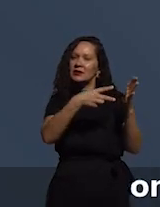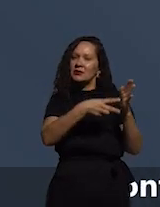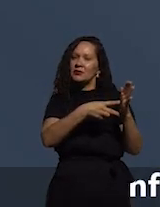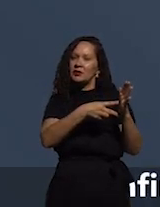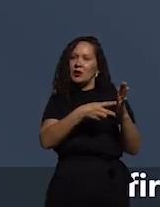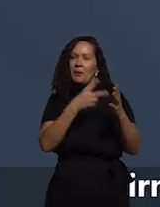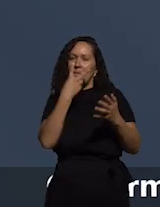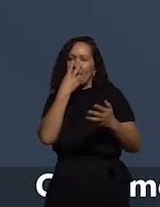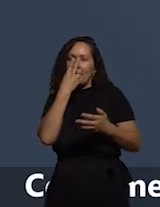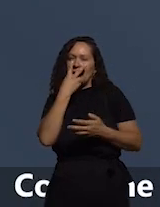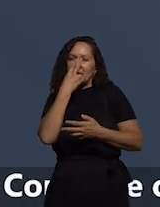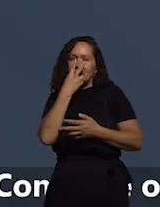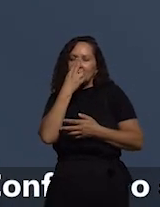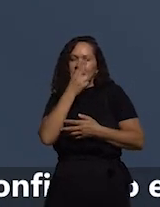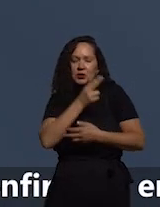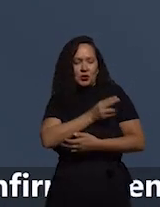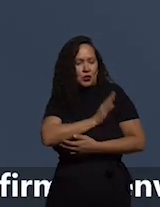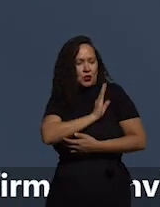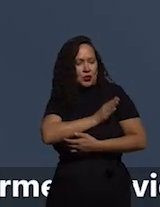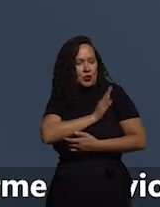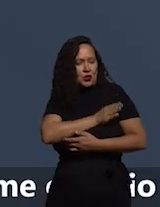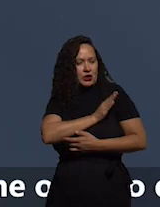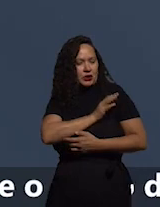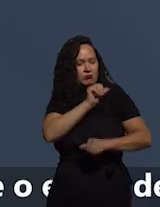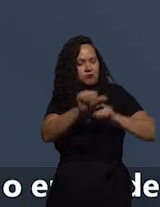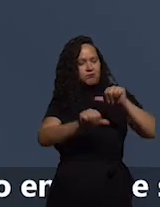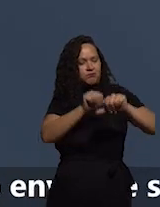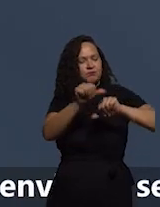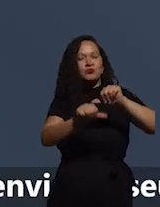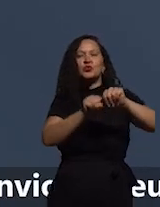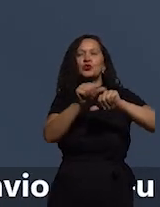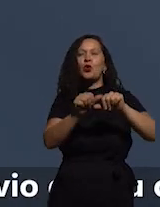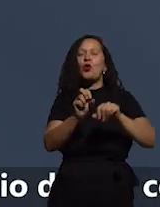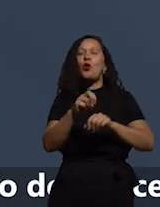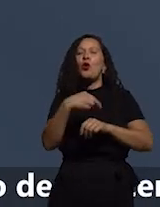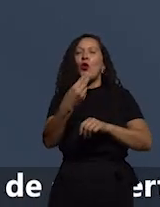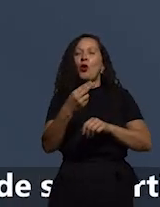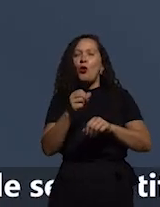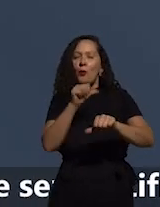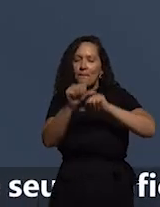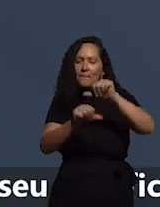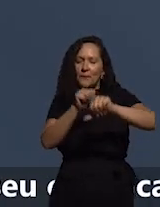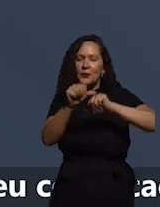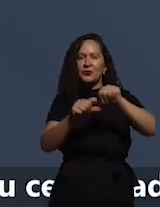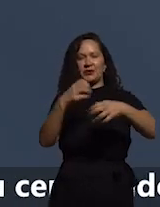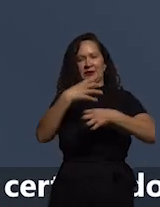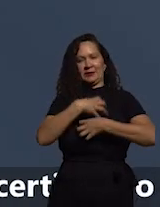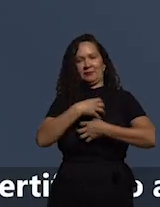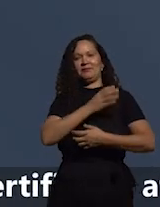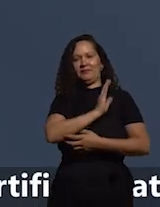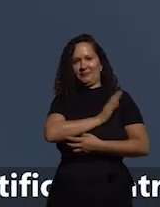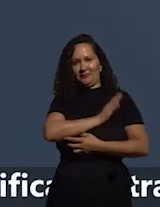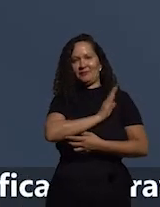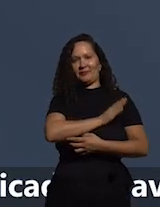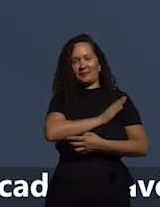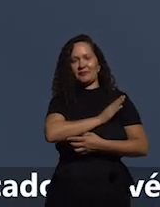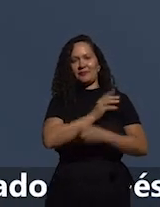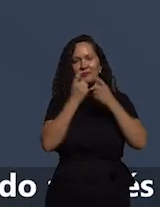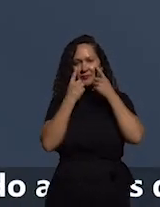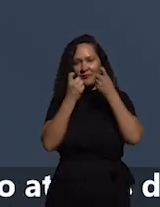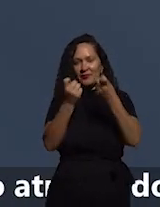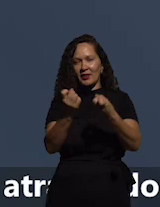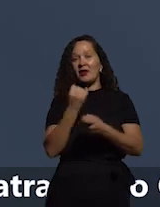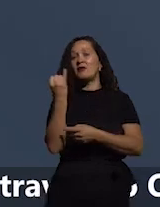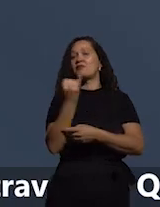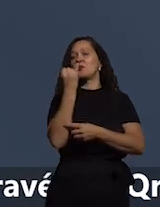rompido ou ruptura do coração. Observem a relevância do